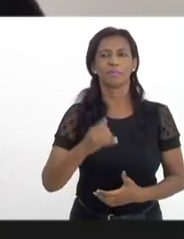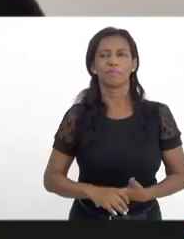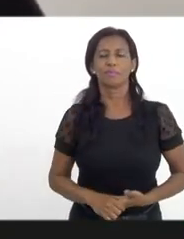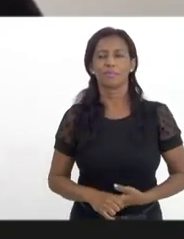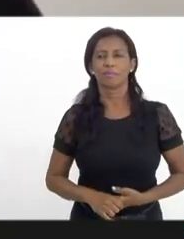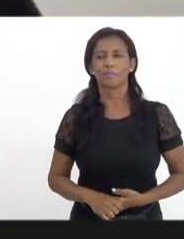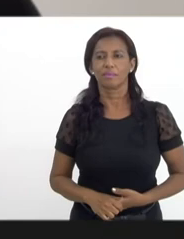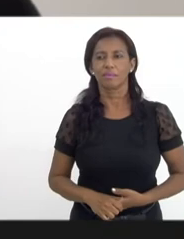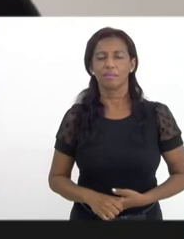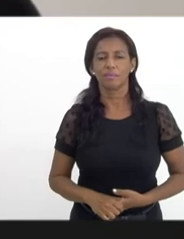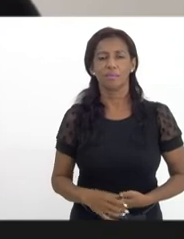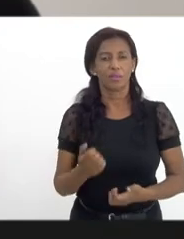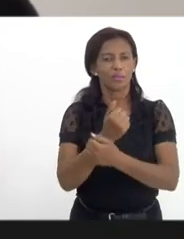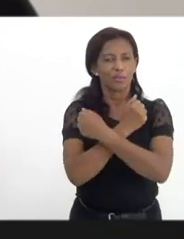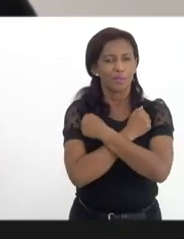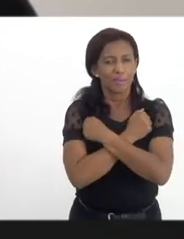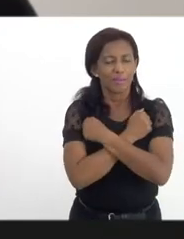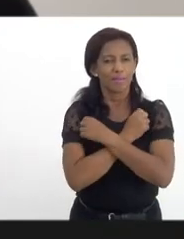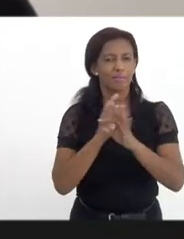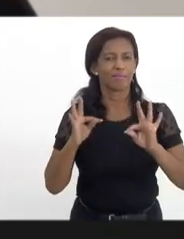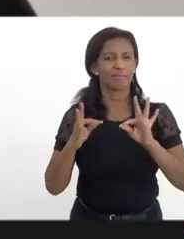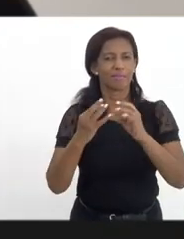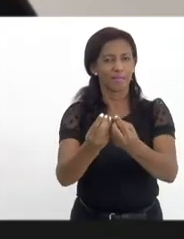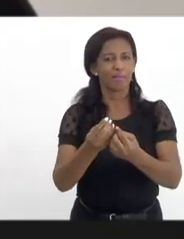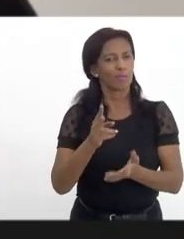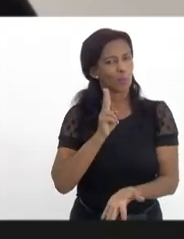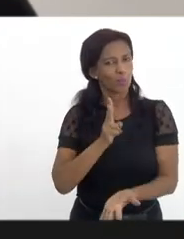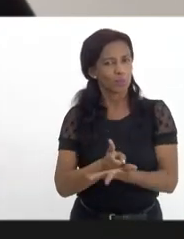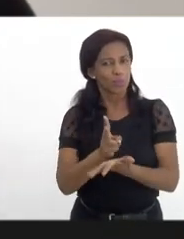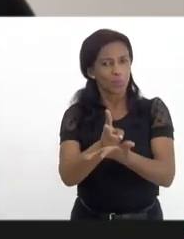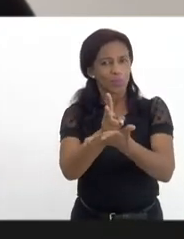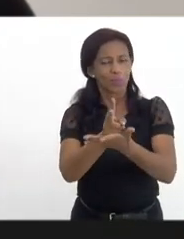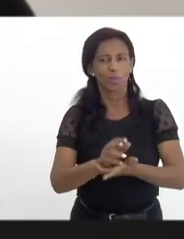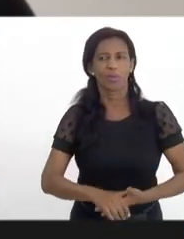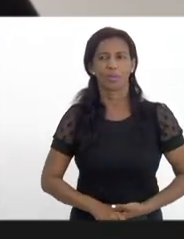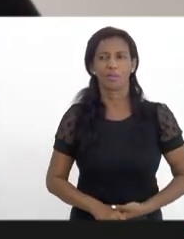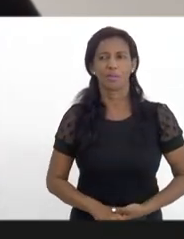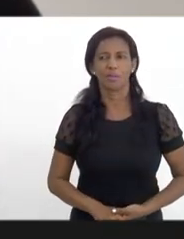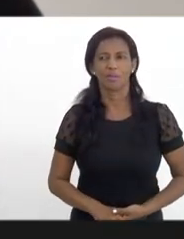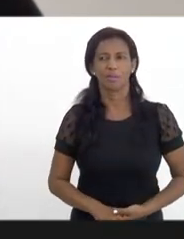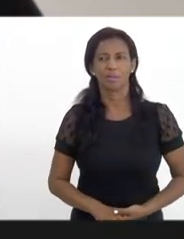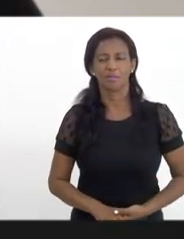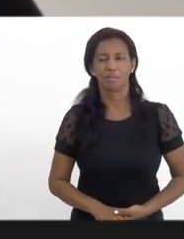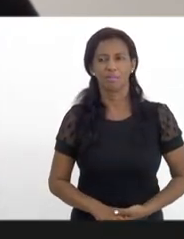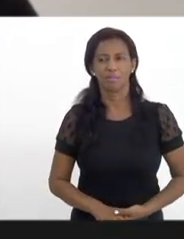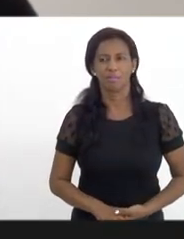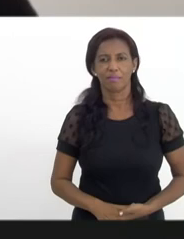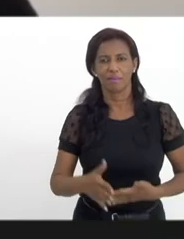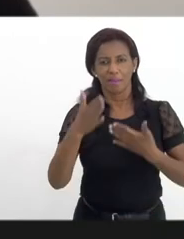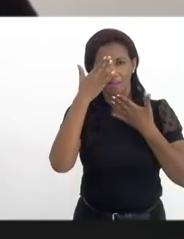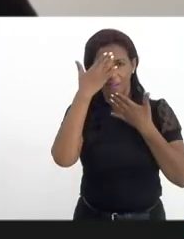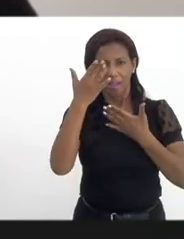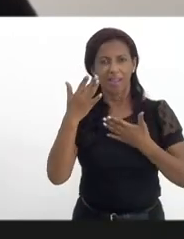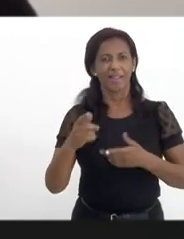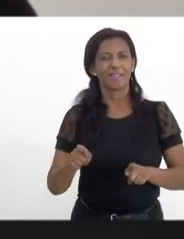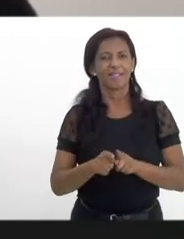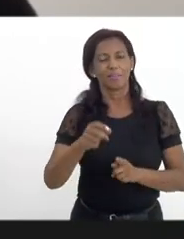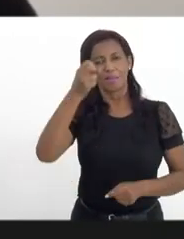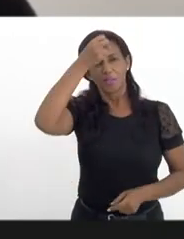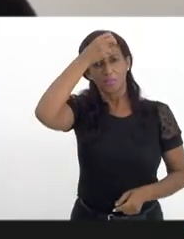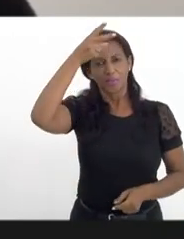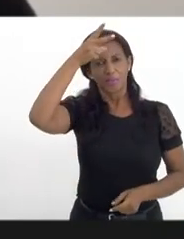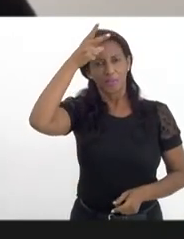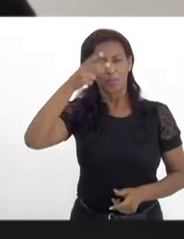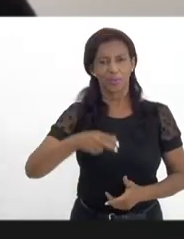Bom, forte abraço a todos, vamos em frente e... Ah, tá. Tenho aqui também agradecer os municípios. Deixa eu